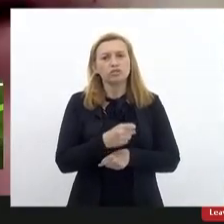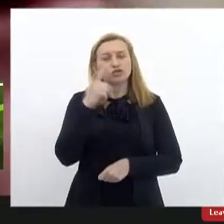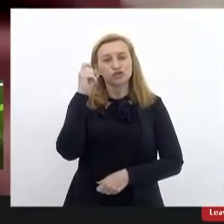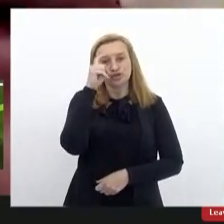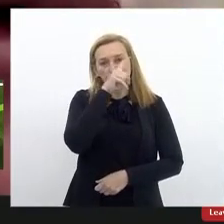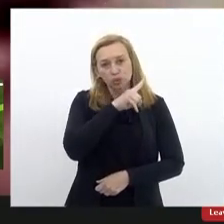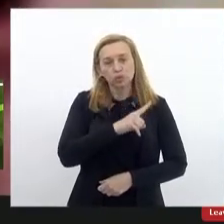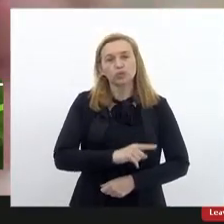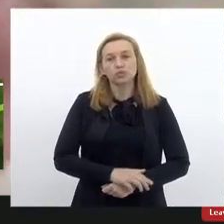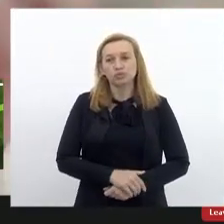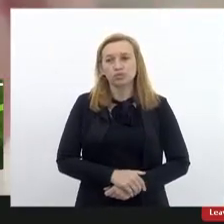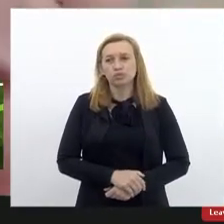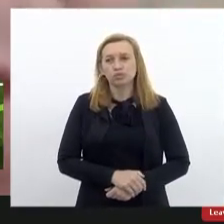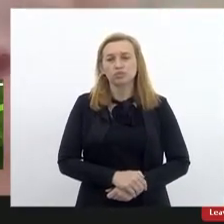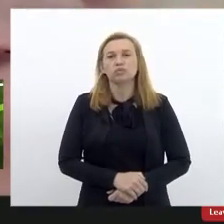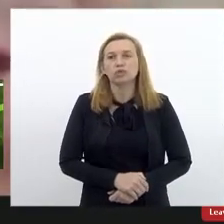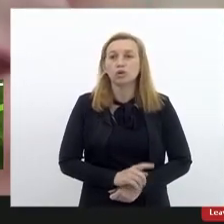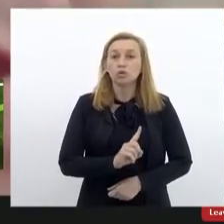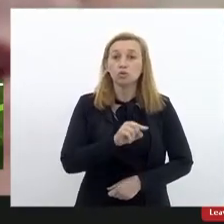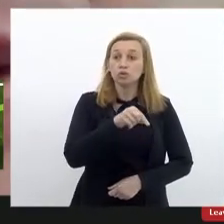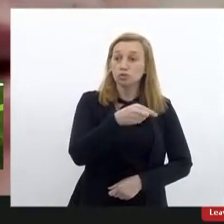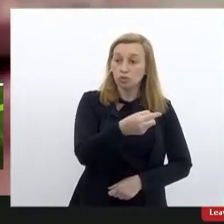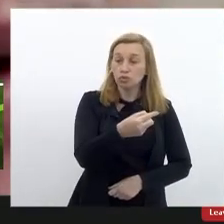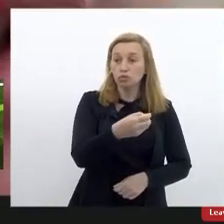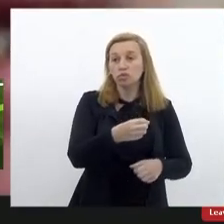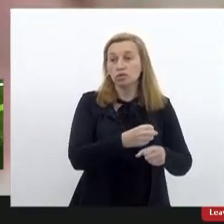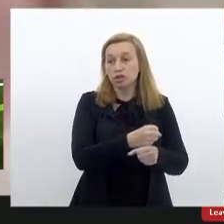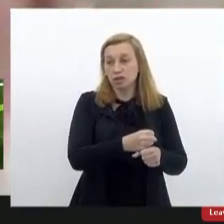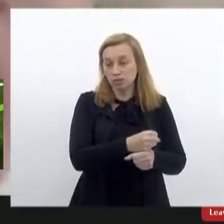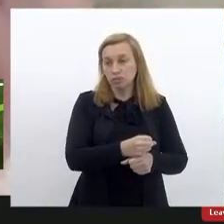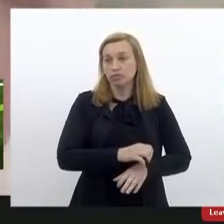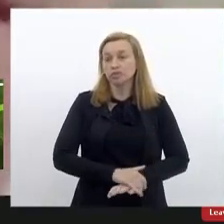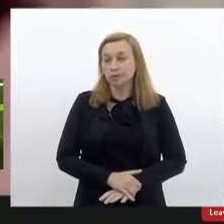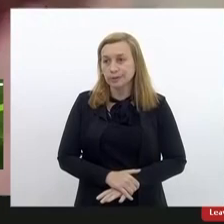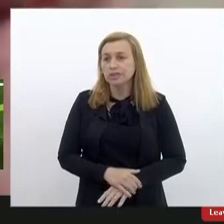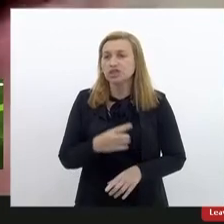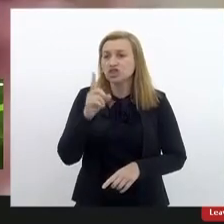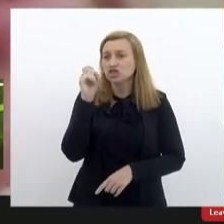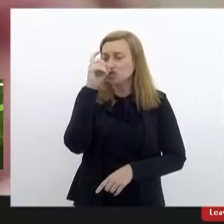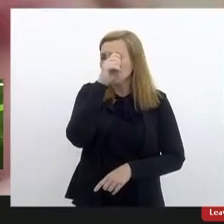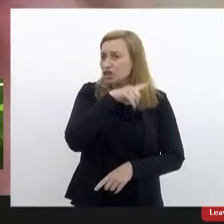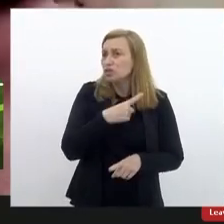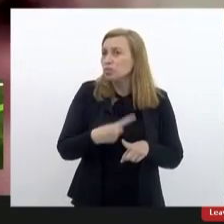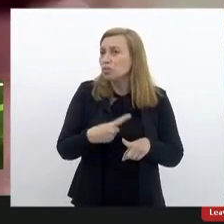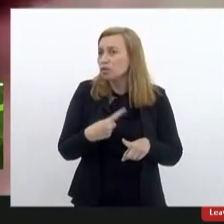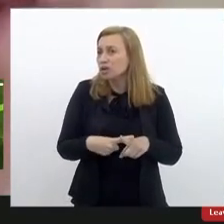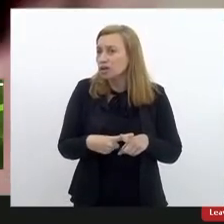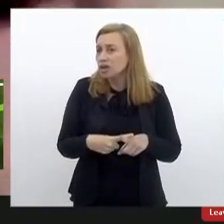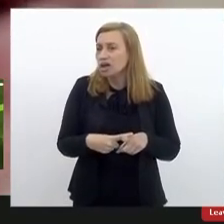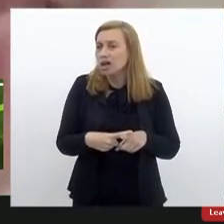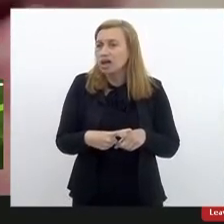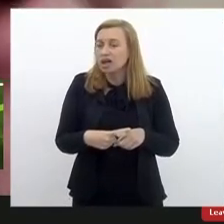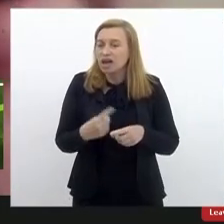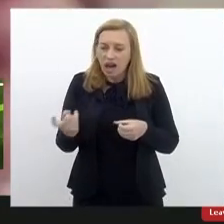quanto os dois últimos. Será difícil porque a perspectiva de retomada do presencial